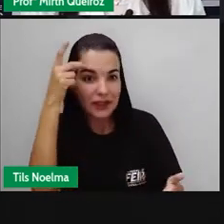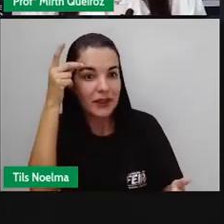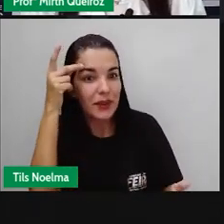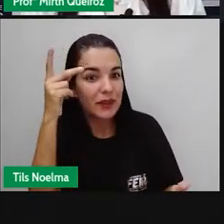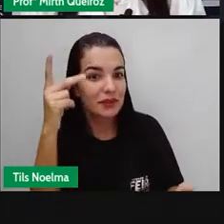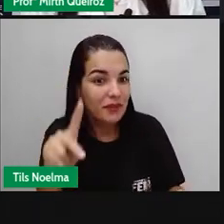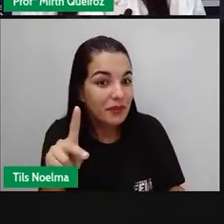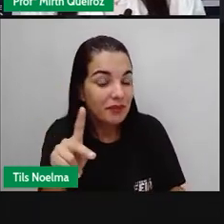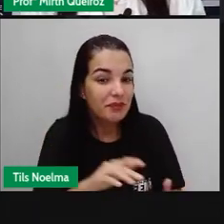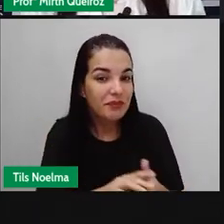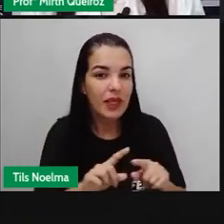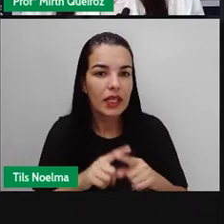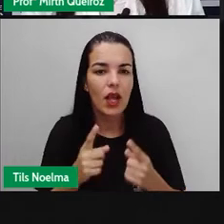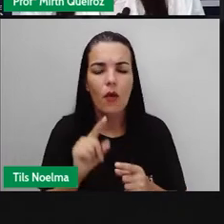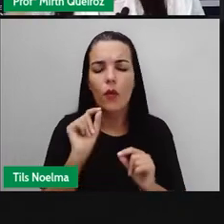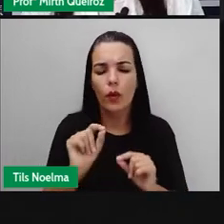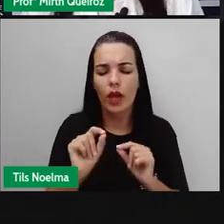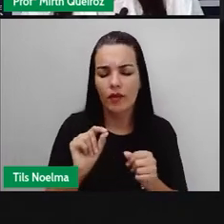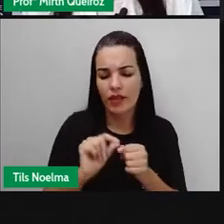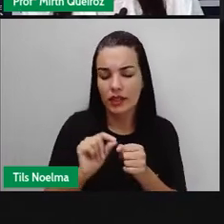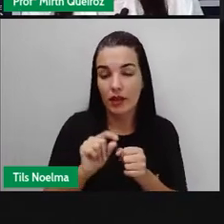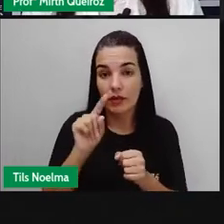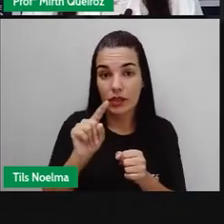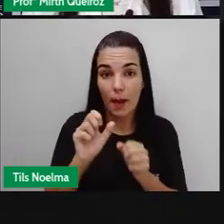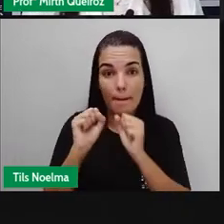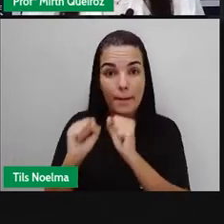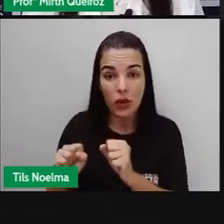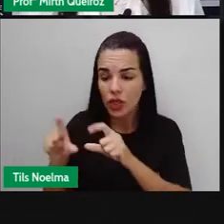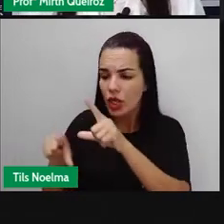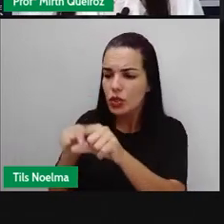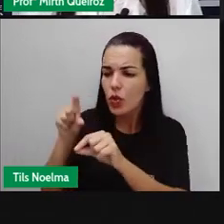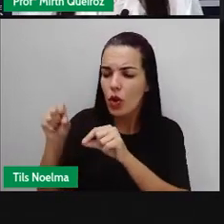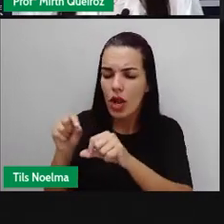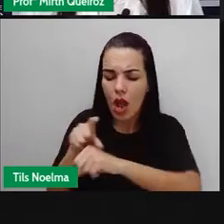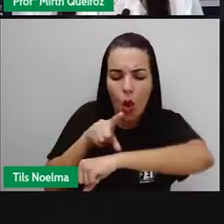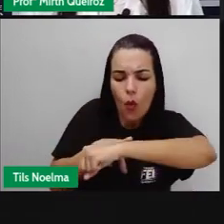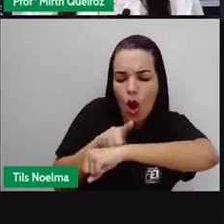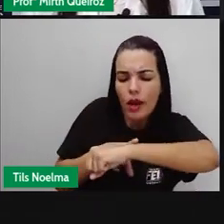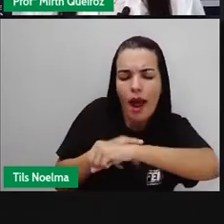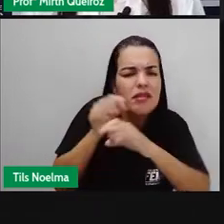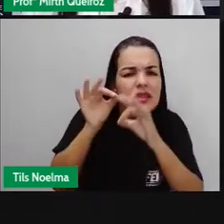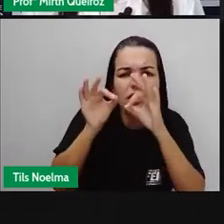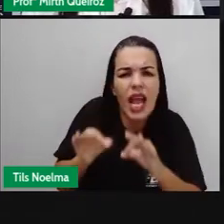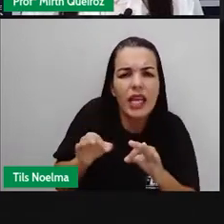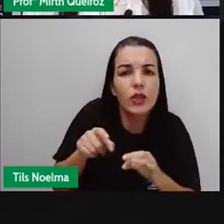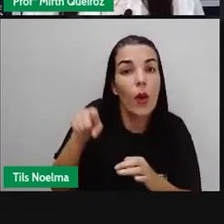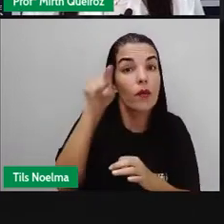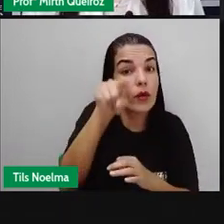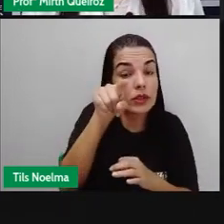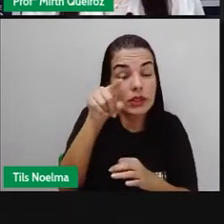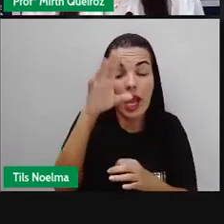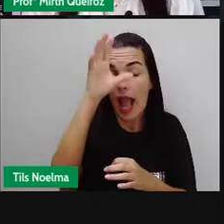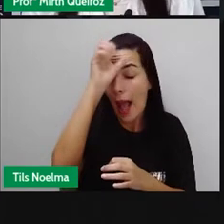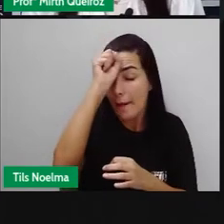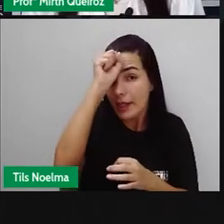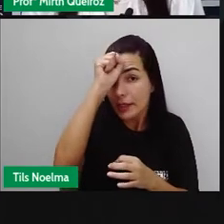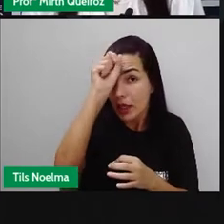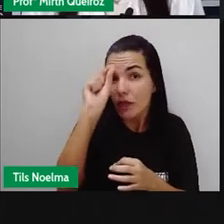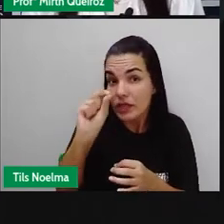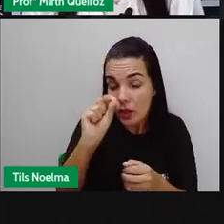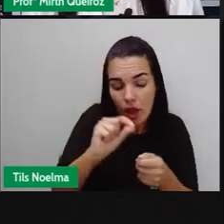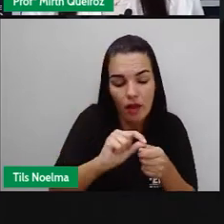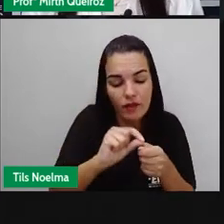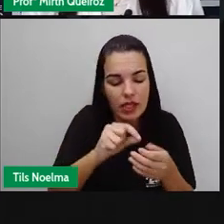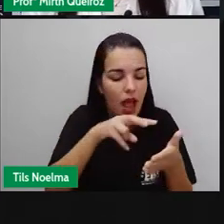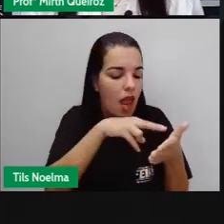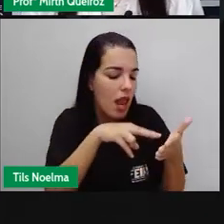dia e o período da leitura. Pode ser pela manhã, pode ser pela tarde. gente tem terminar um horário para que a gente aprenda aí a